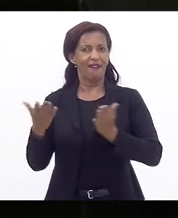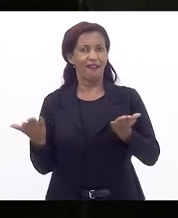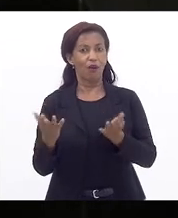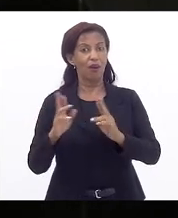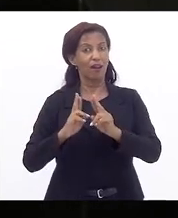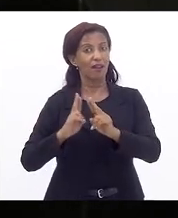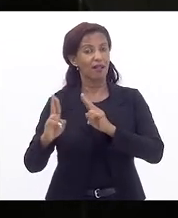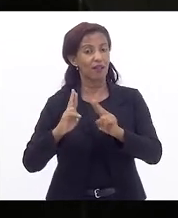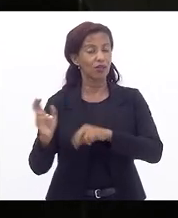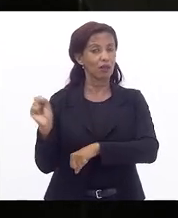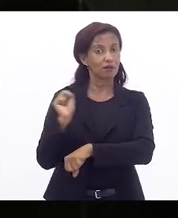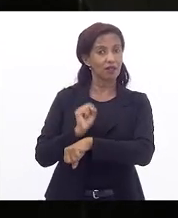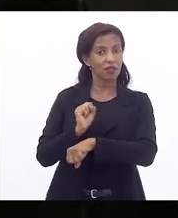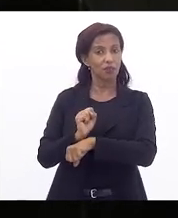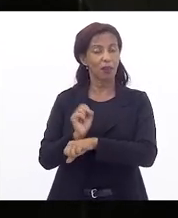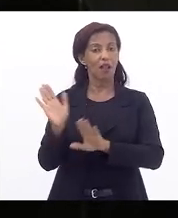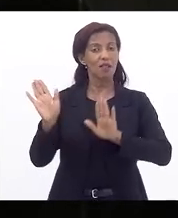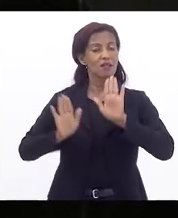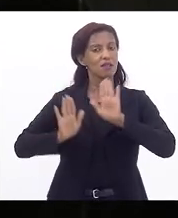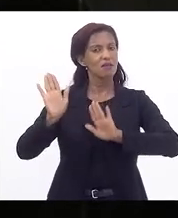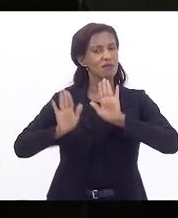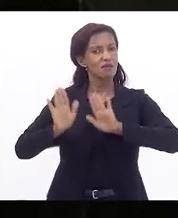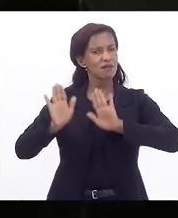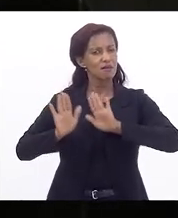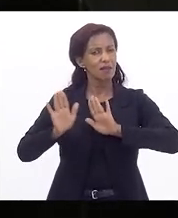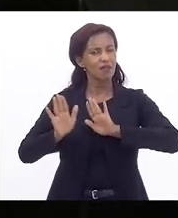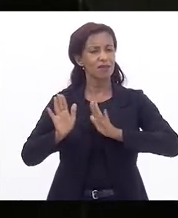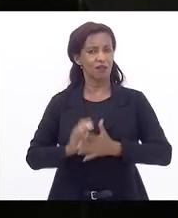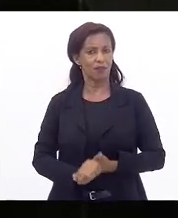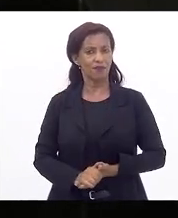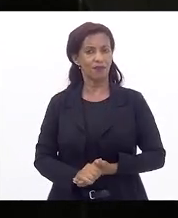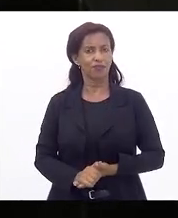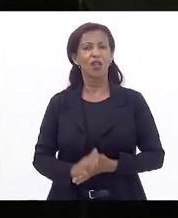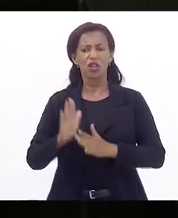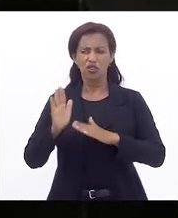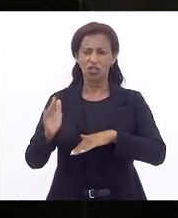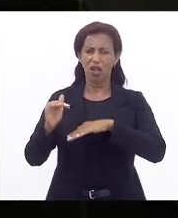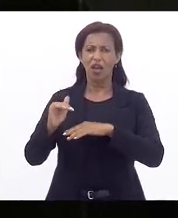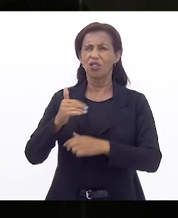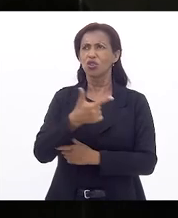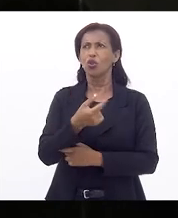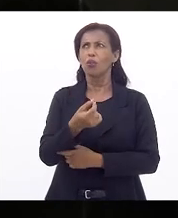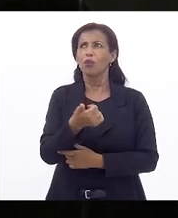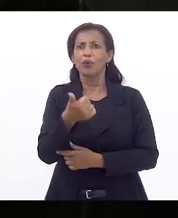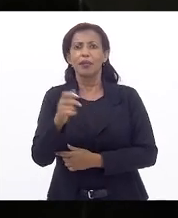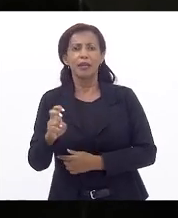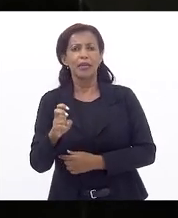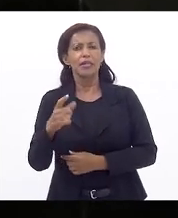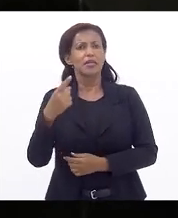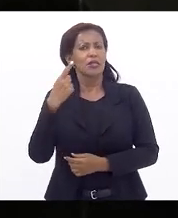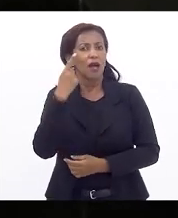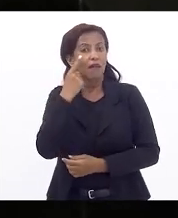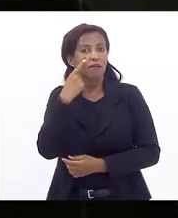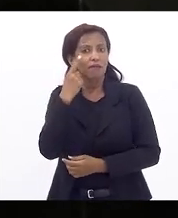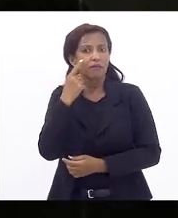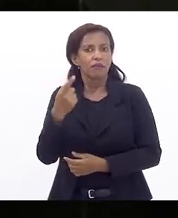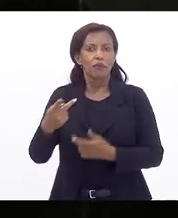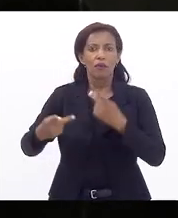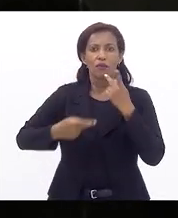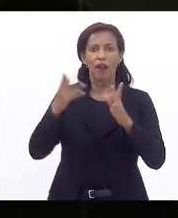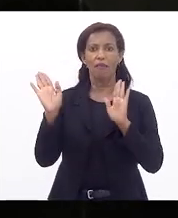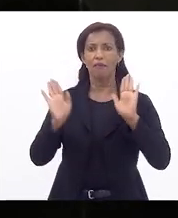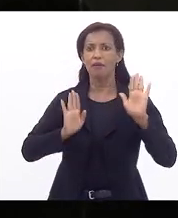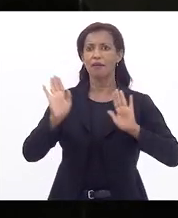relacionadas à licitação, o deputado da Matarronja, desde que nós viramos deputados aqui em 2015, nós ouvimos falar da